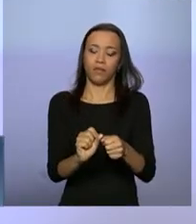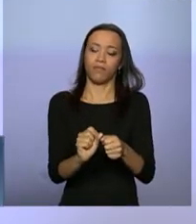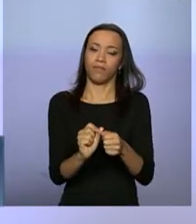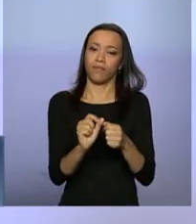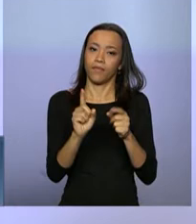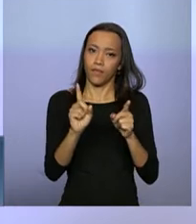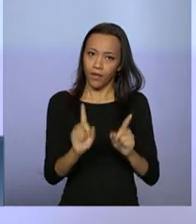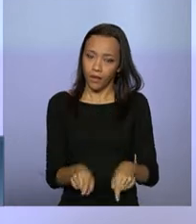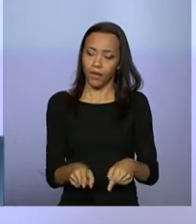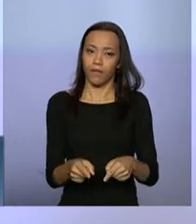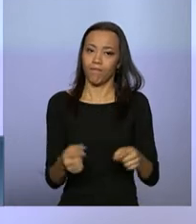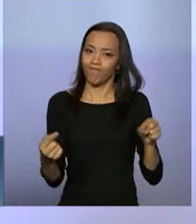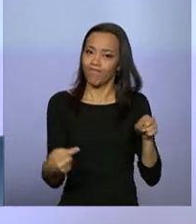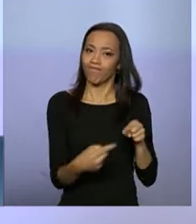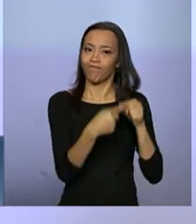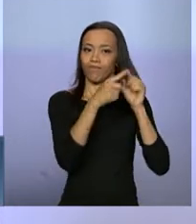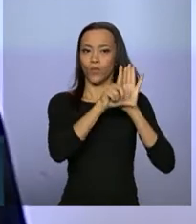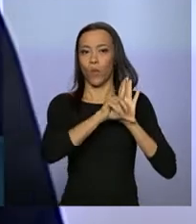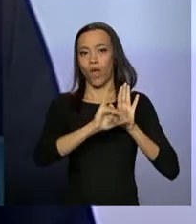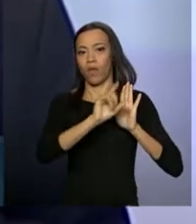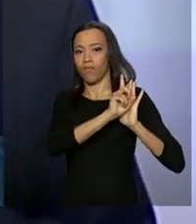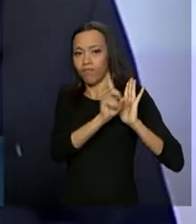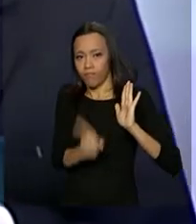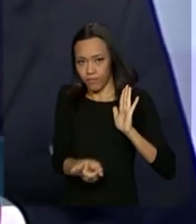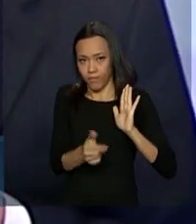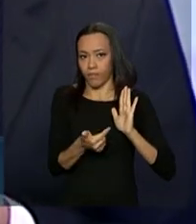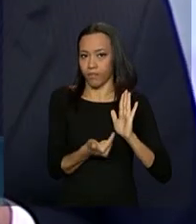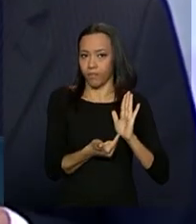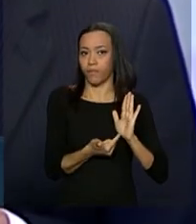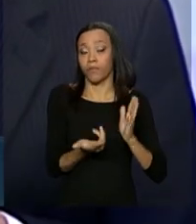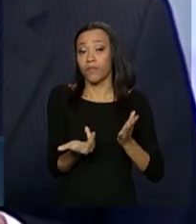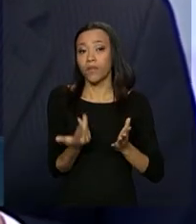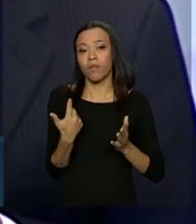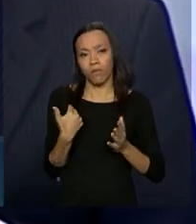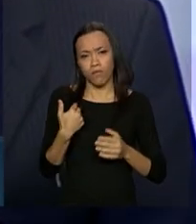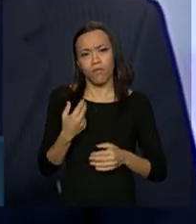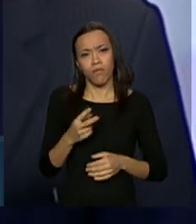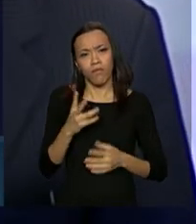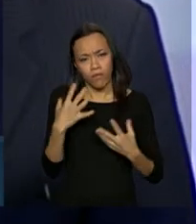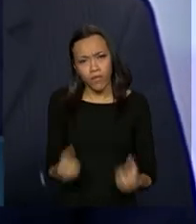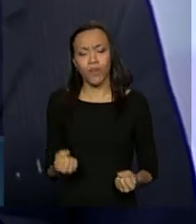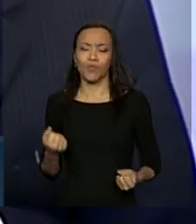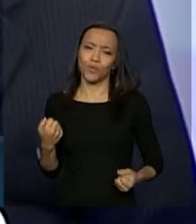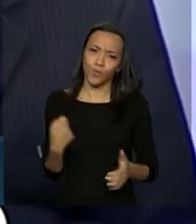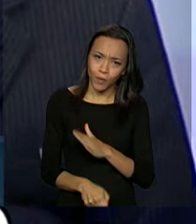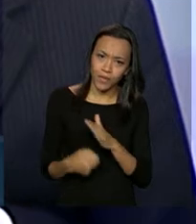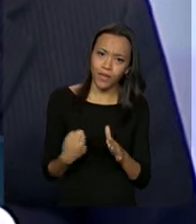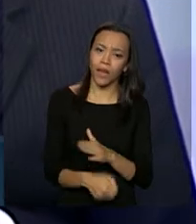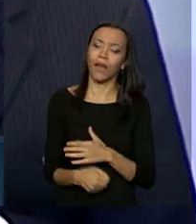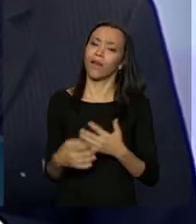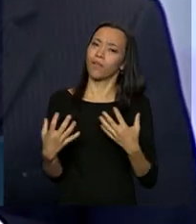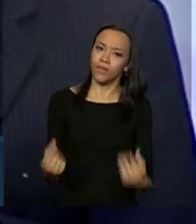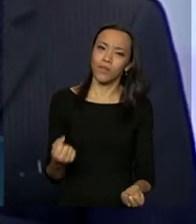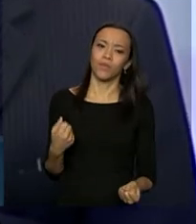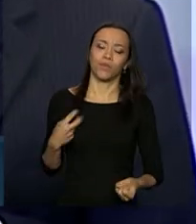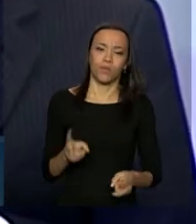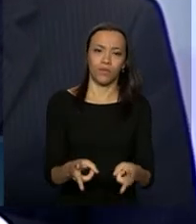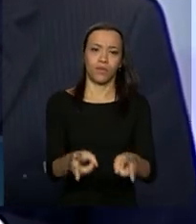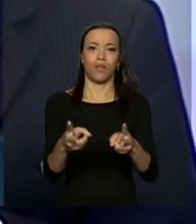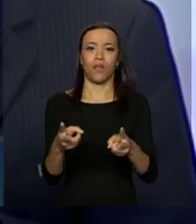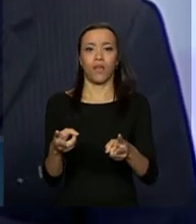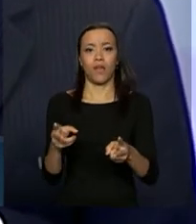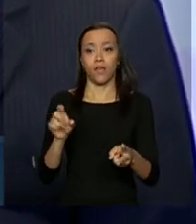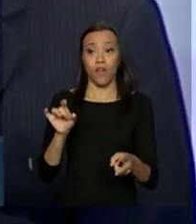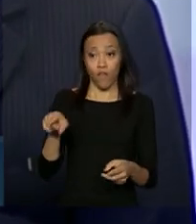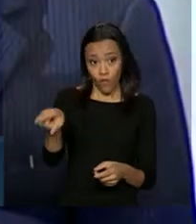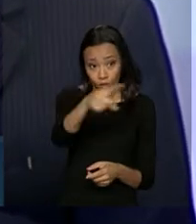com o que a lei determina. Então, vamos em frente, vamos à luta, vamos somar. As entidades